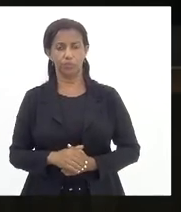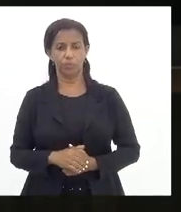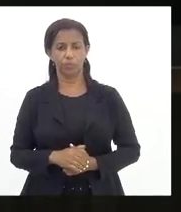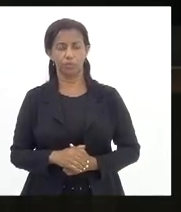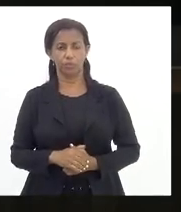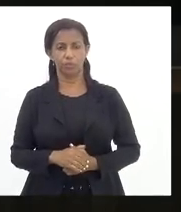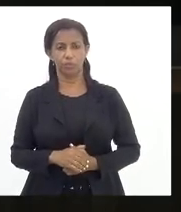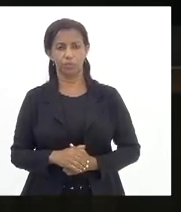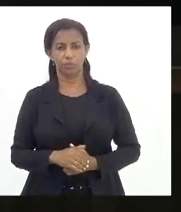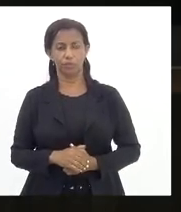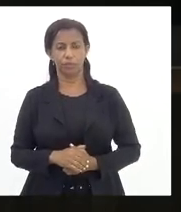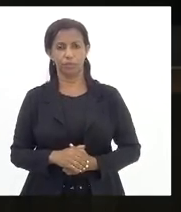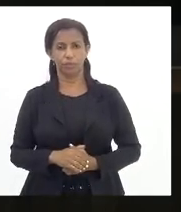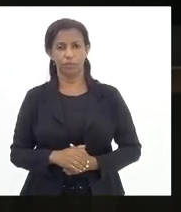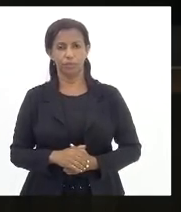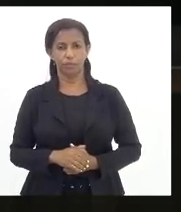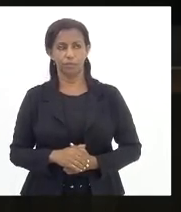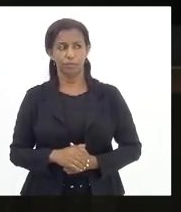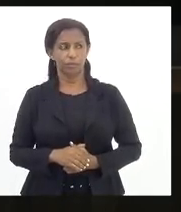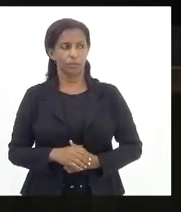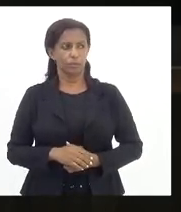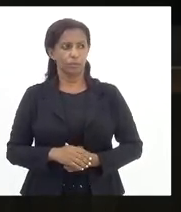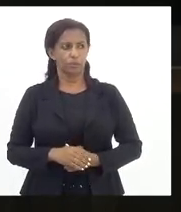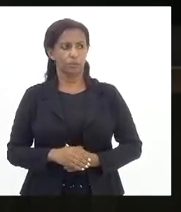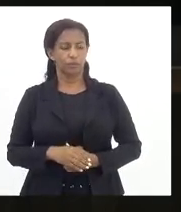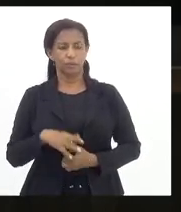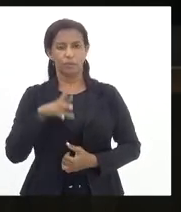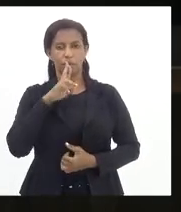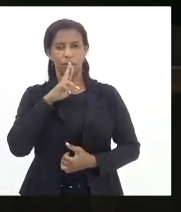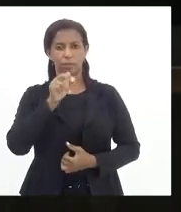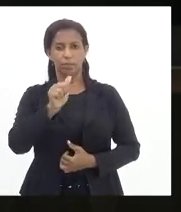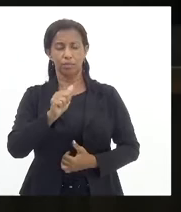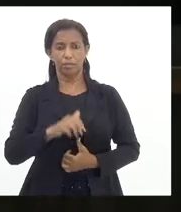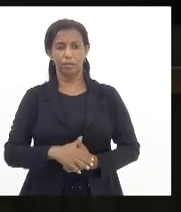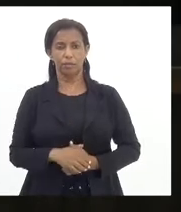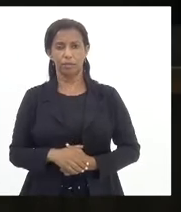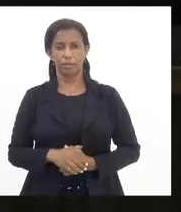deputado Chico Machado, deputado Rodrigo Amorim,